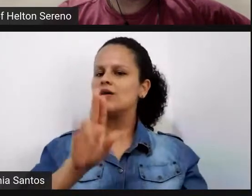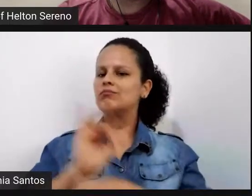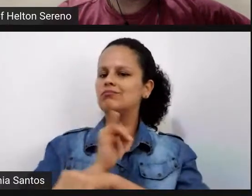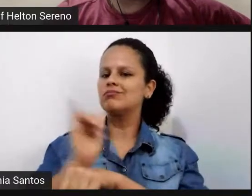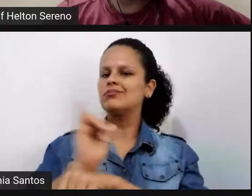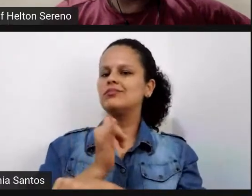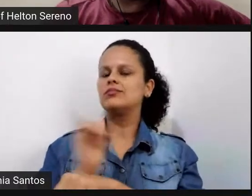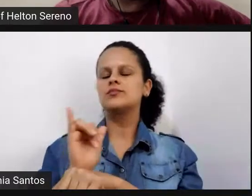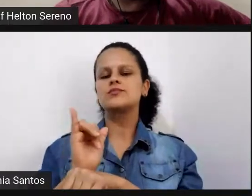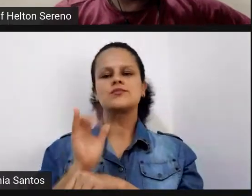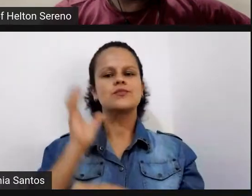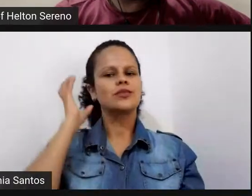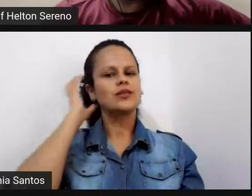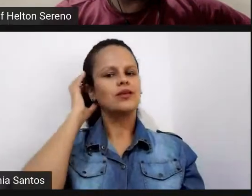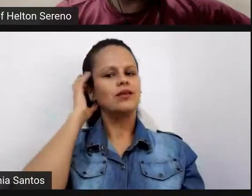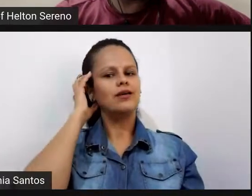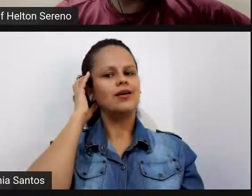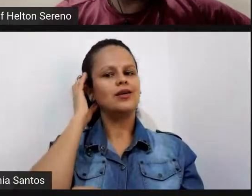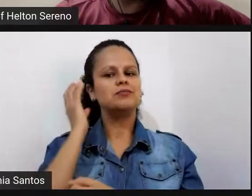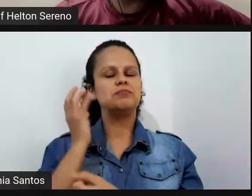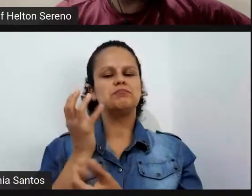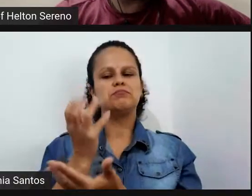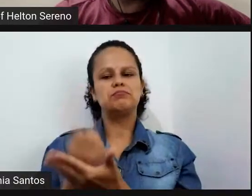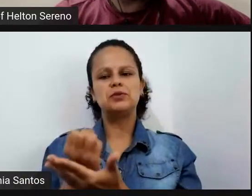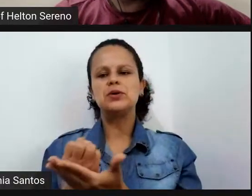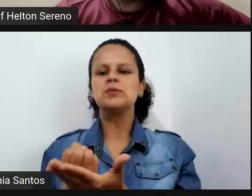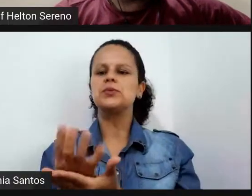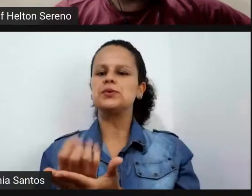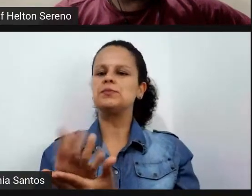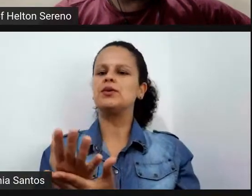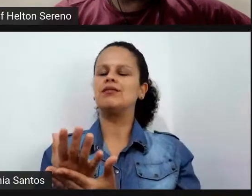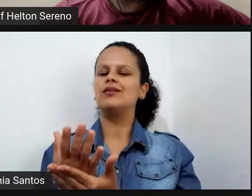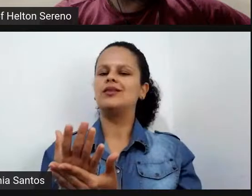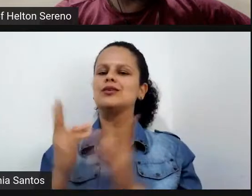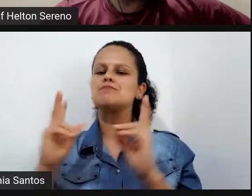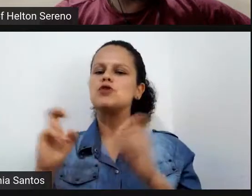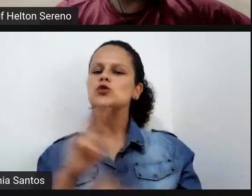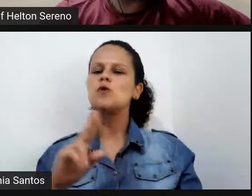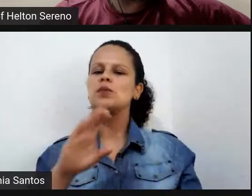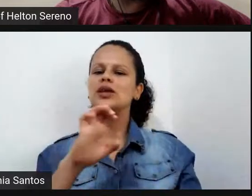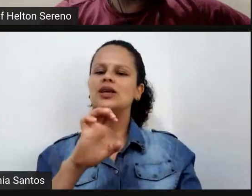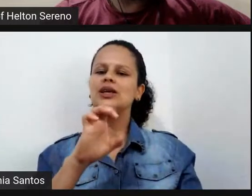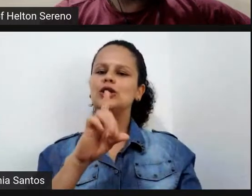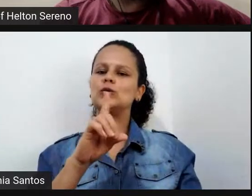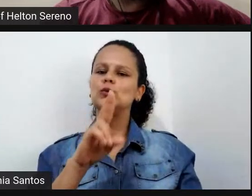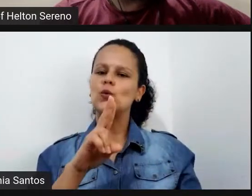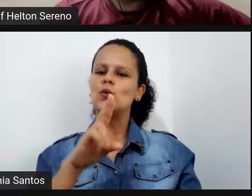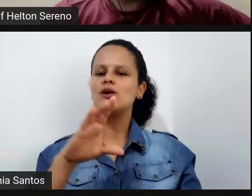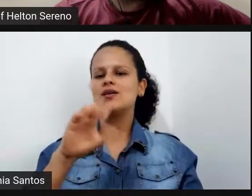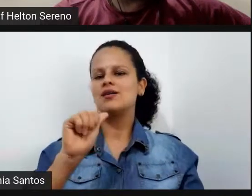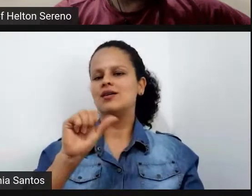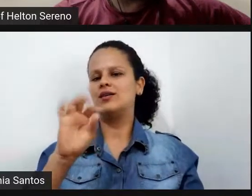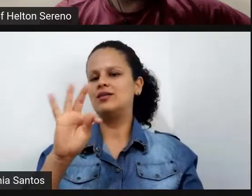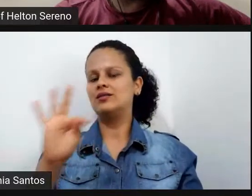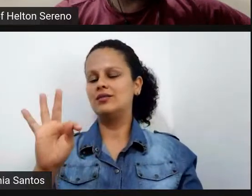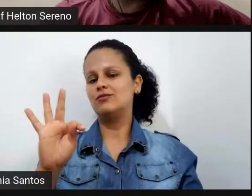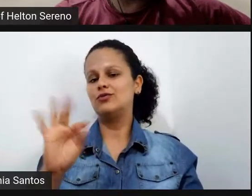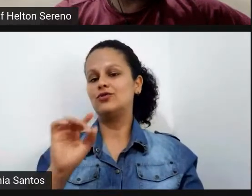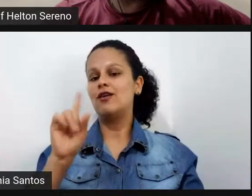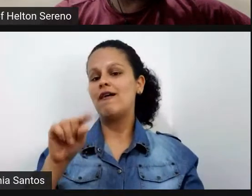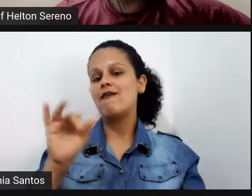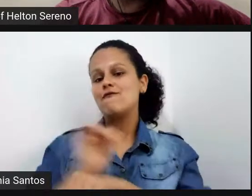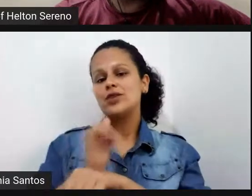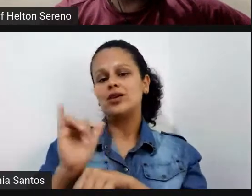e eu tenho até chamado isso de Educast né então os Educast é uma ferramenta extremamente democrática porque não